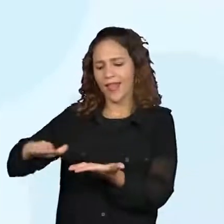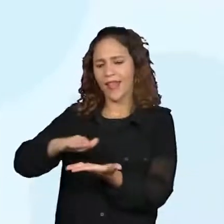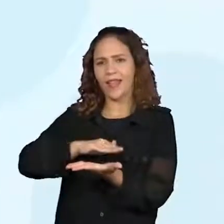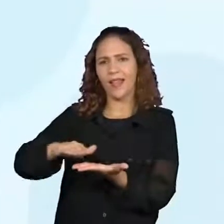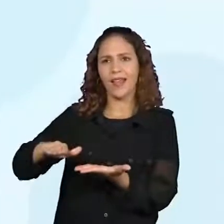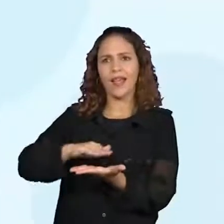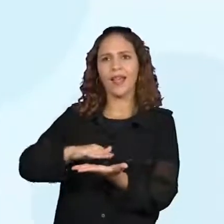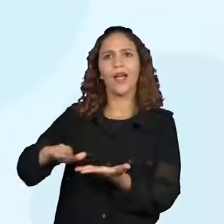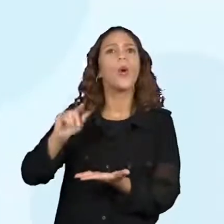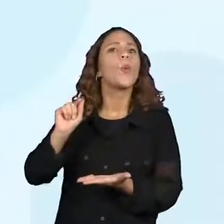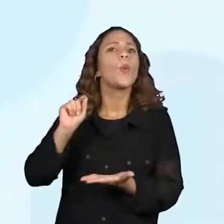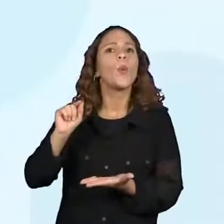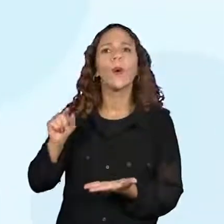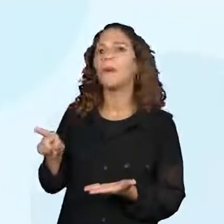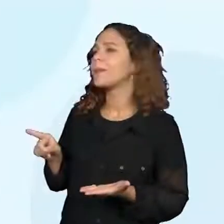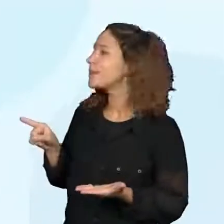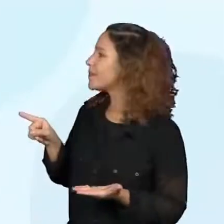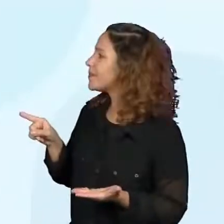trata?